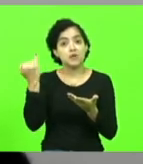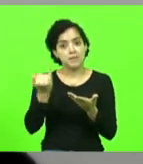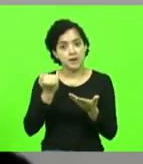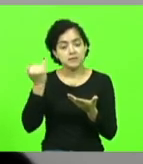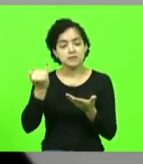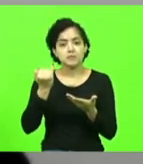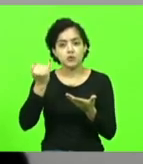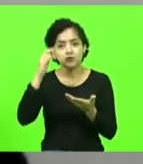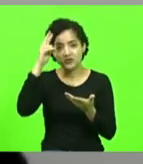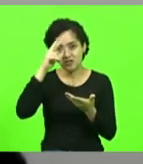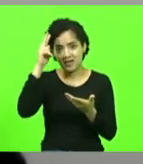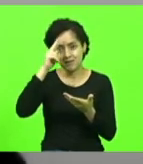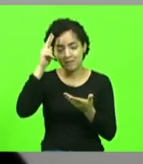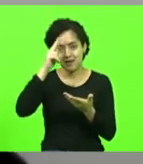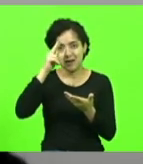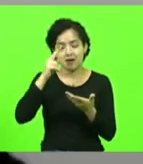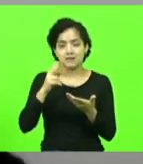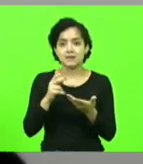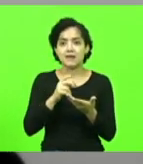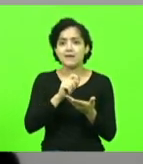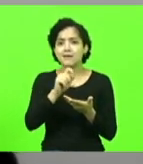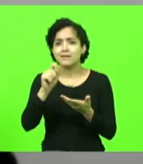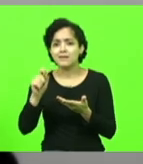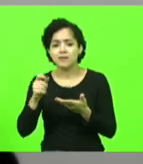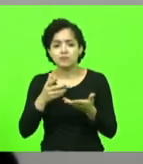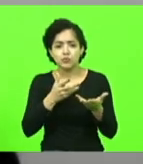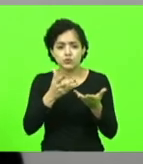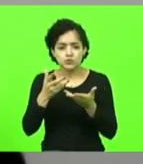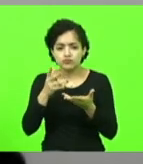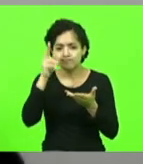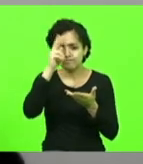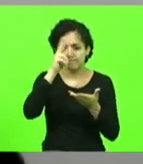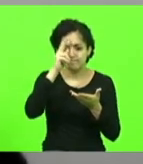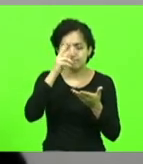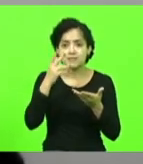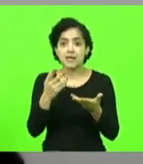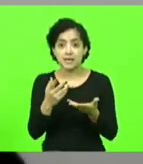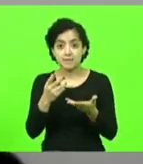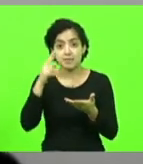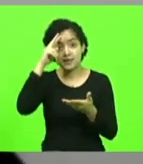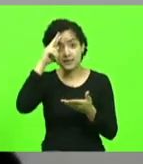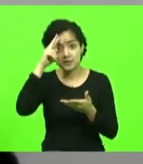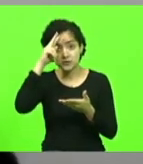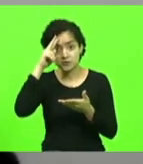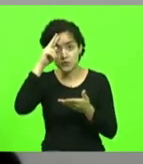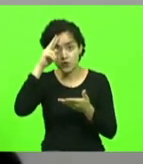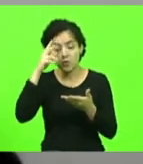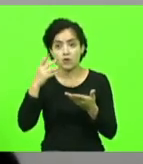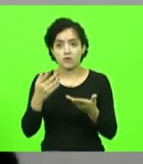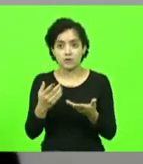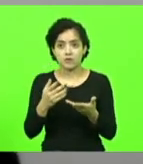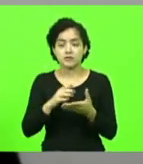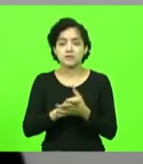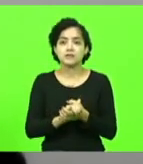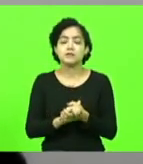lembrar, inclusive, de quem buscou resgatar essa história, lembrar aqui do Vicente Teles,